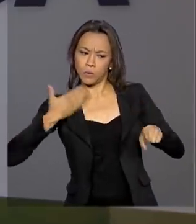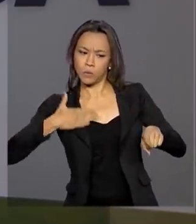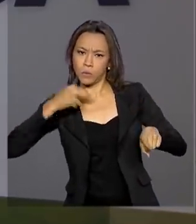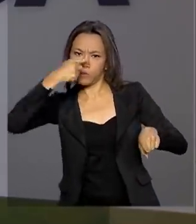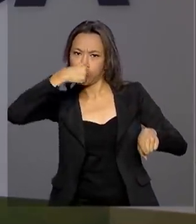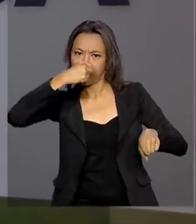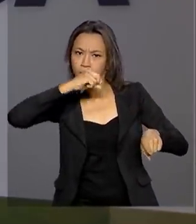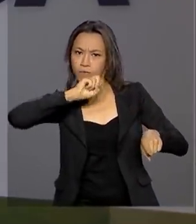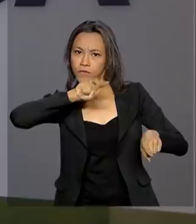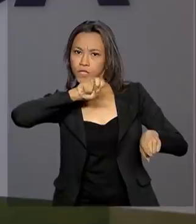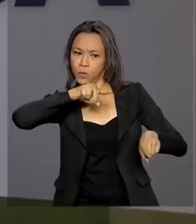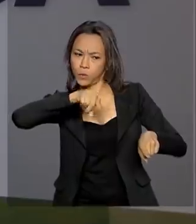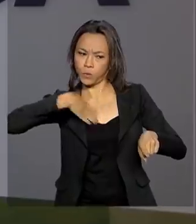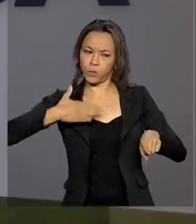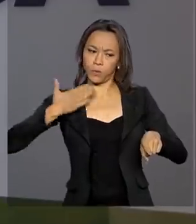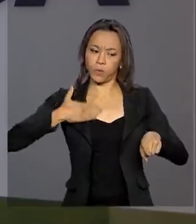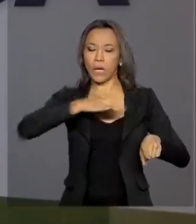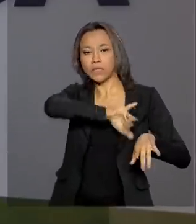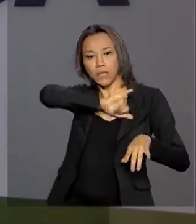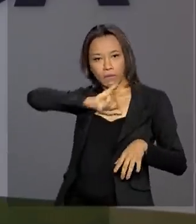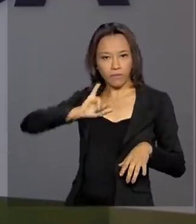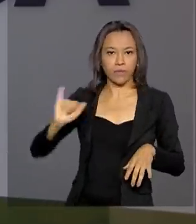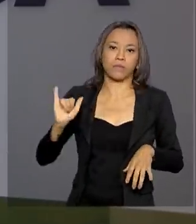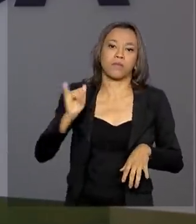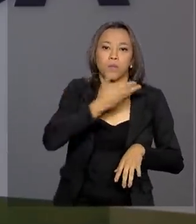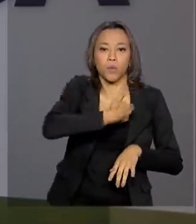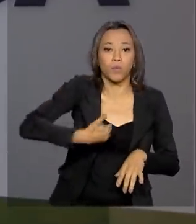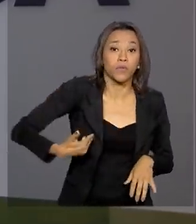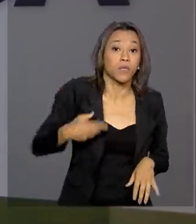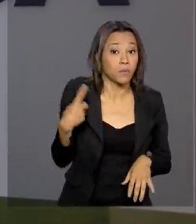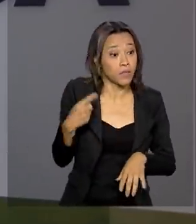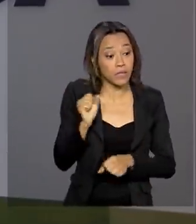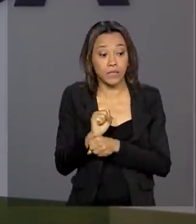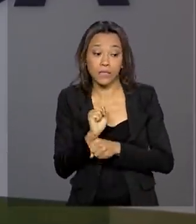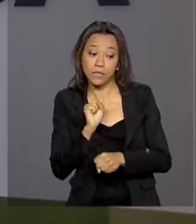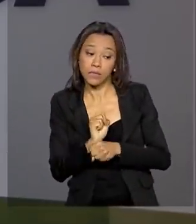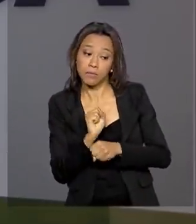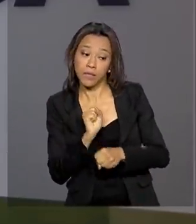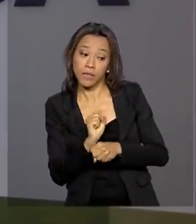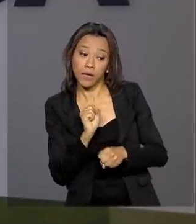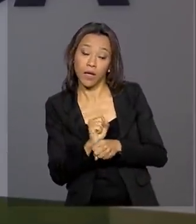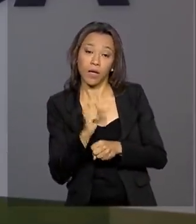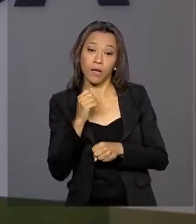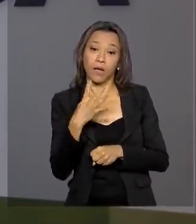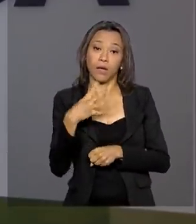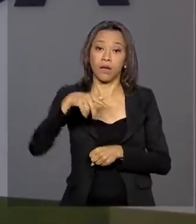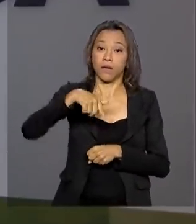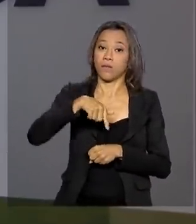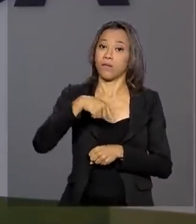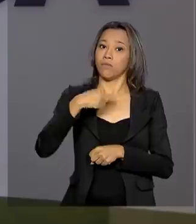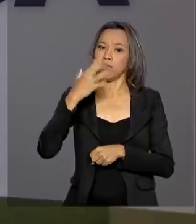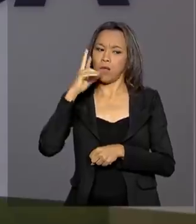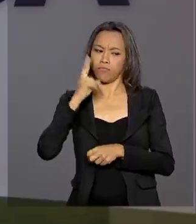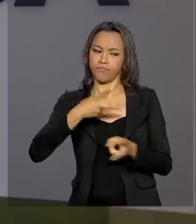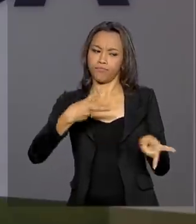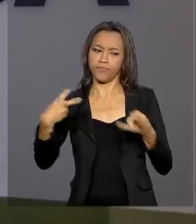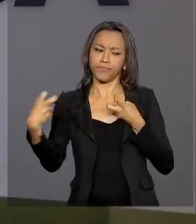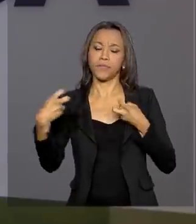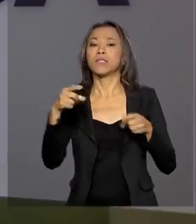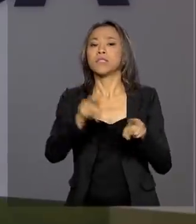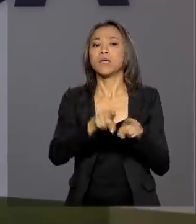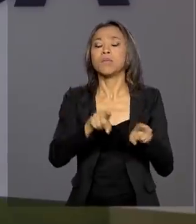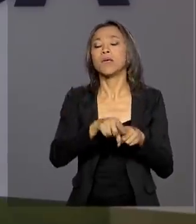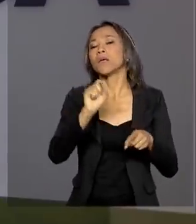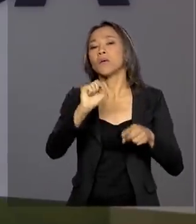os passageiros e tripulantes podem ser colocados em quarentena. Avisos sonoros também foram reforçados em terminais de